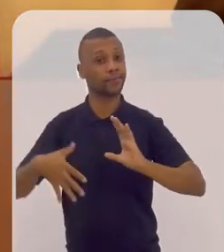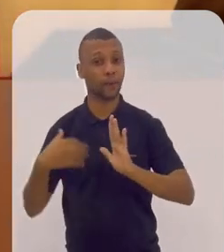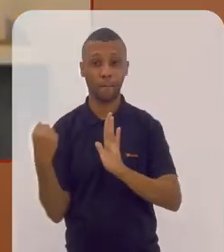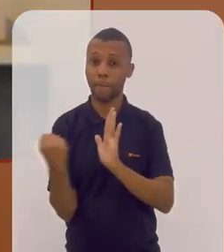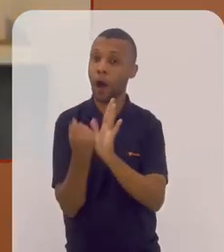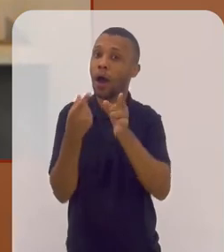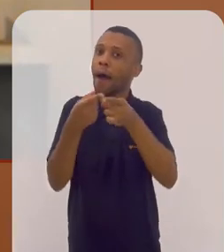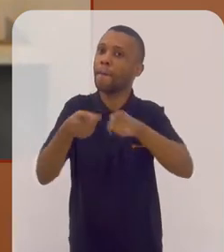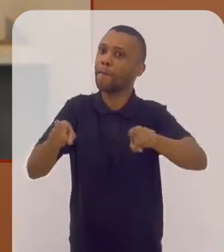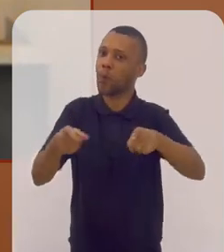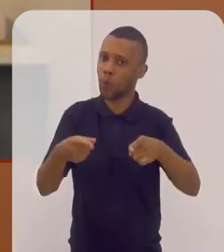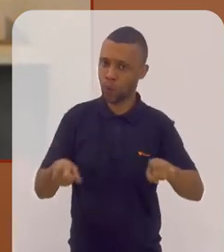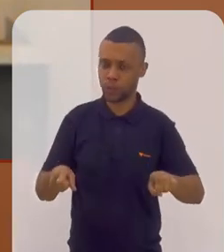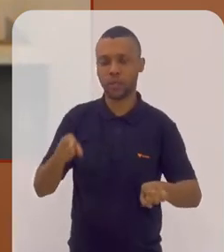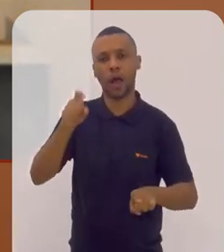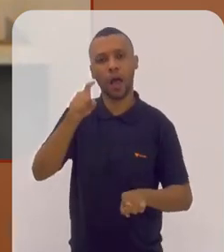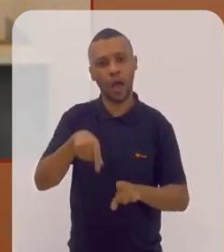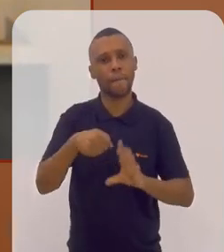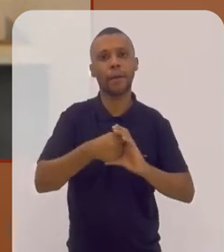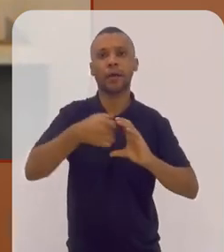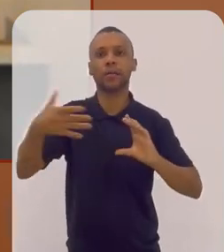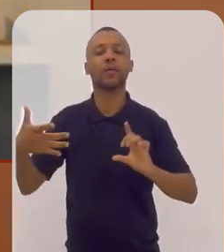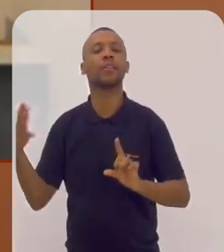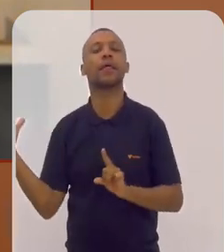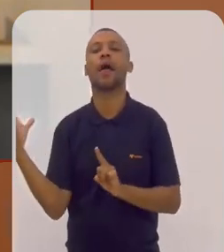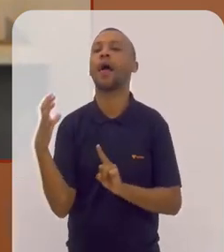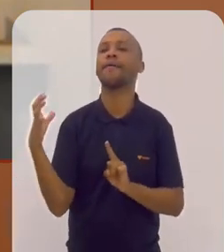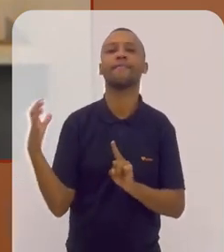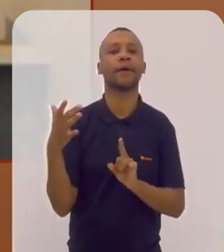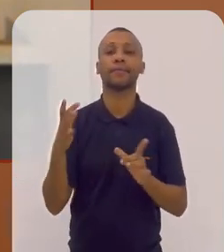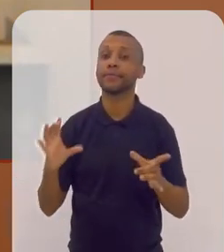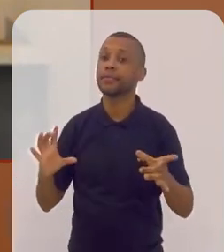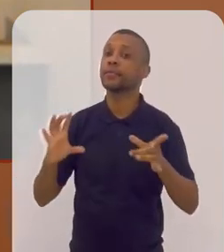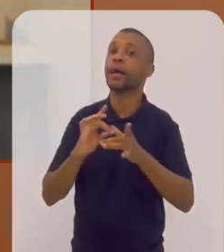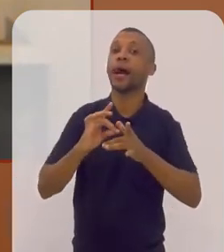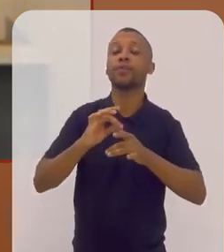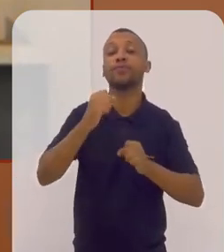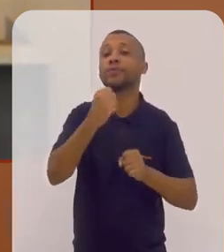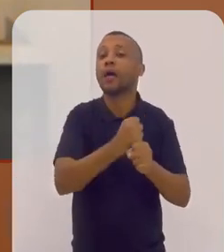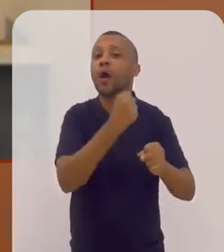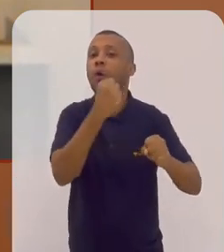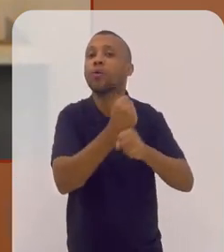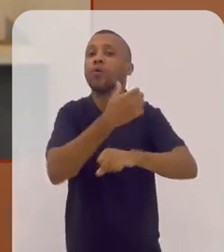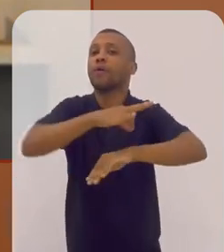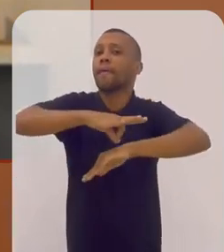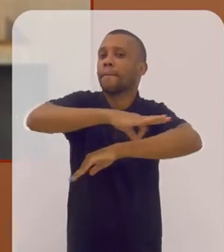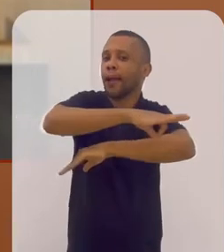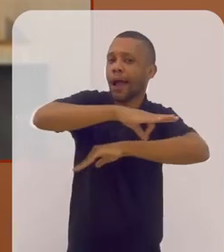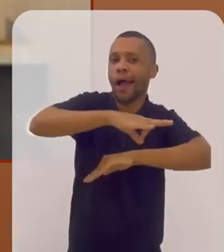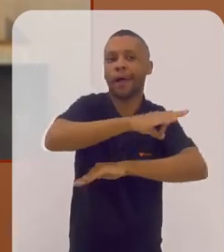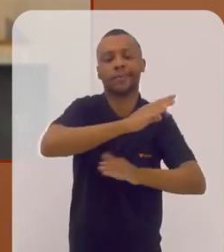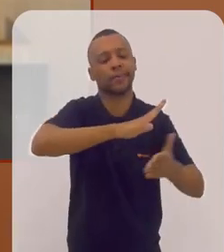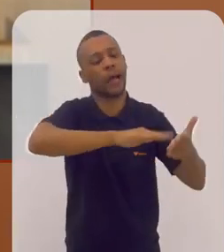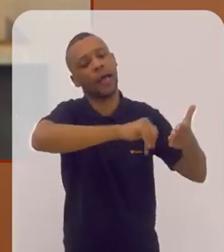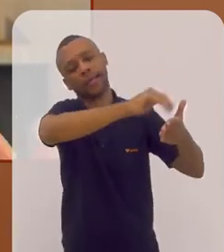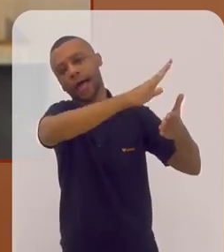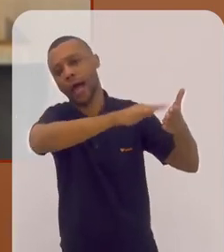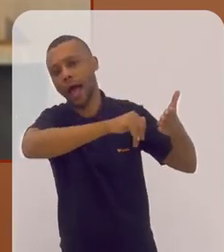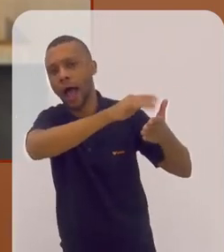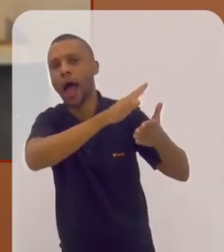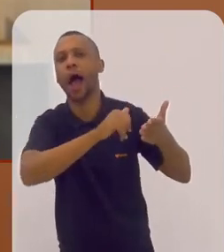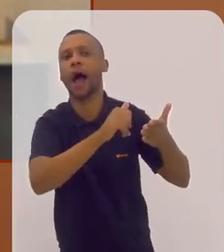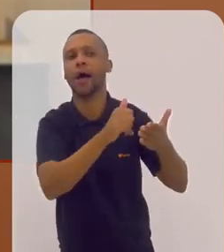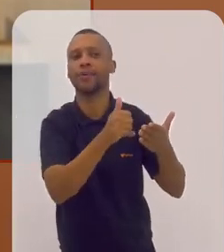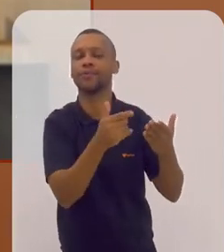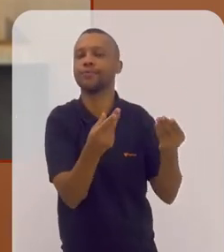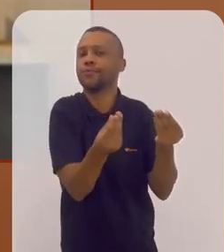característica da música é uma característica que se reflete também na arquitetura, como você está dizendo, nas artes plásticas, era